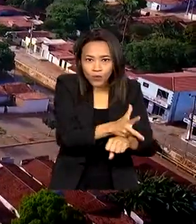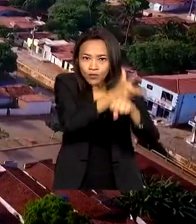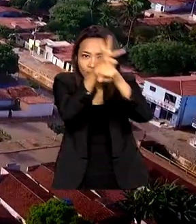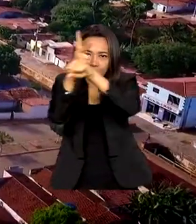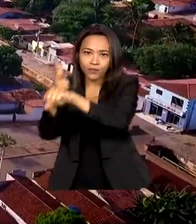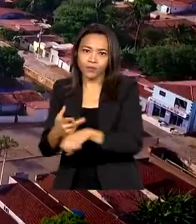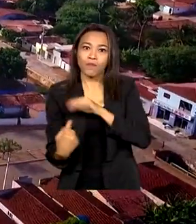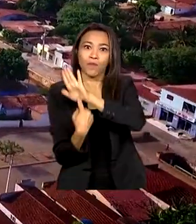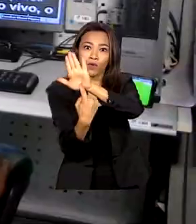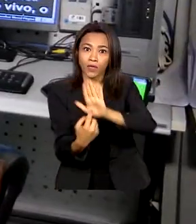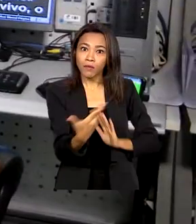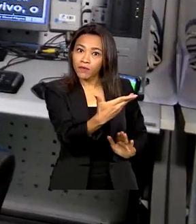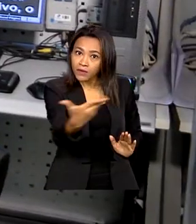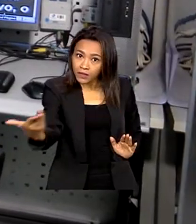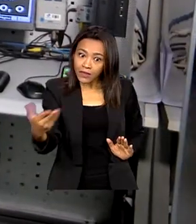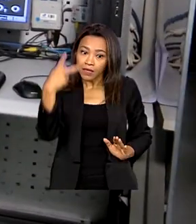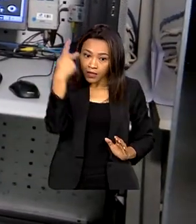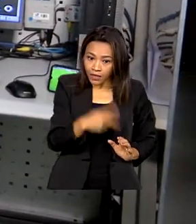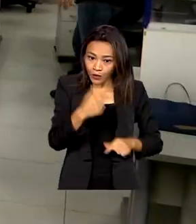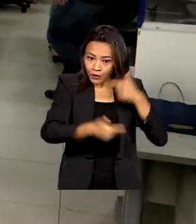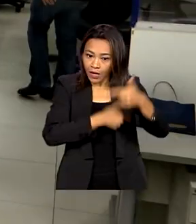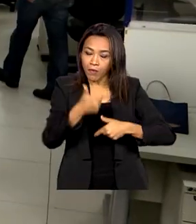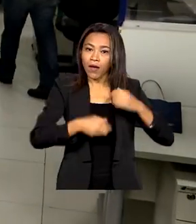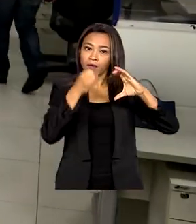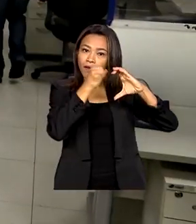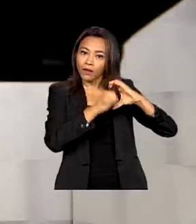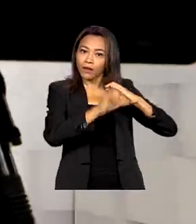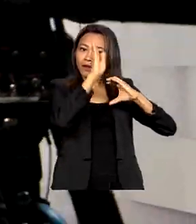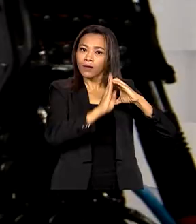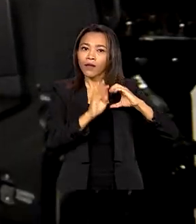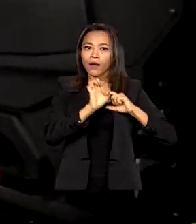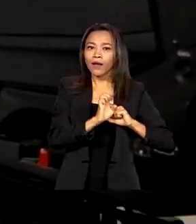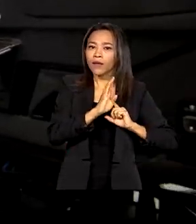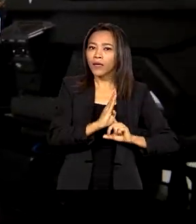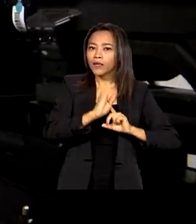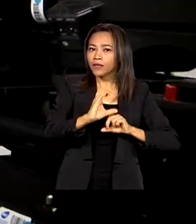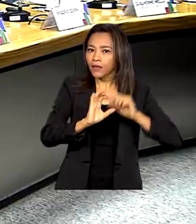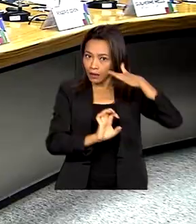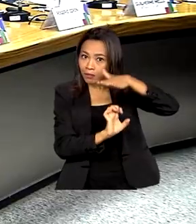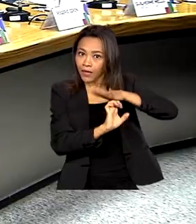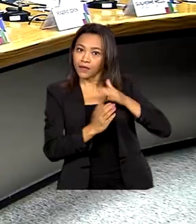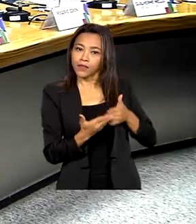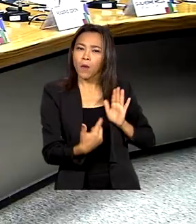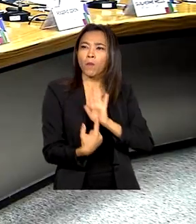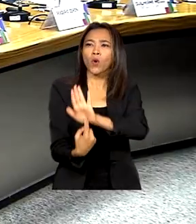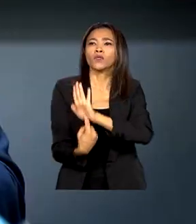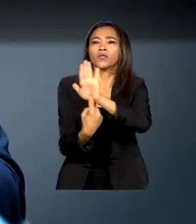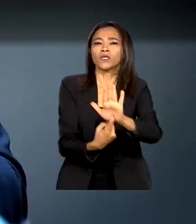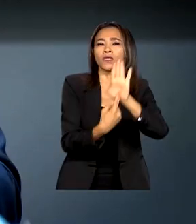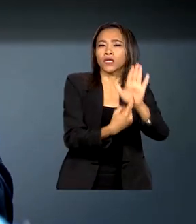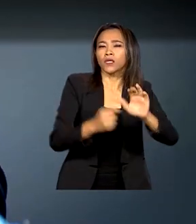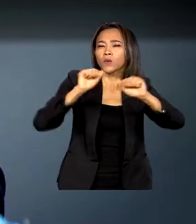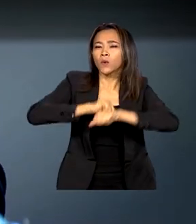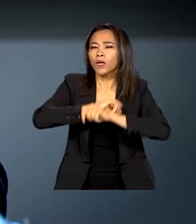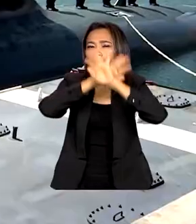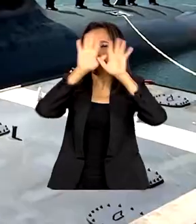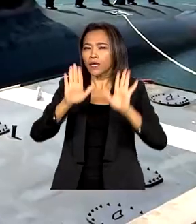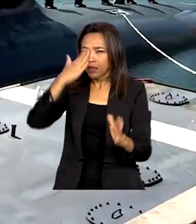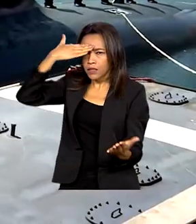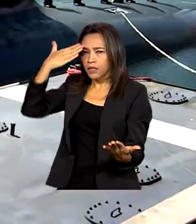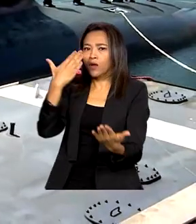cidadão, com o trabalho da empresa Brasil de Comunicação. Mostramos todos os atos com transparência e